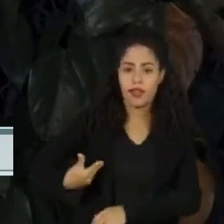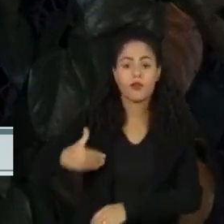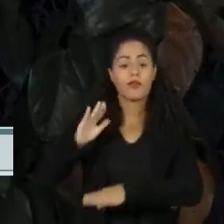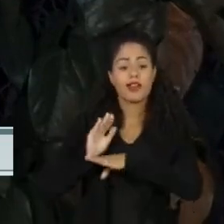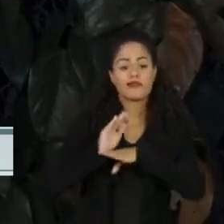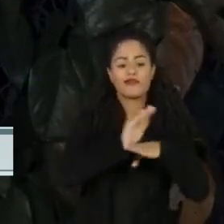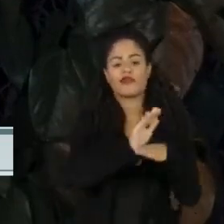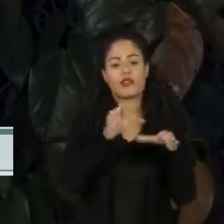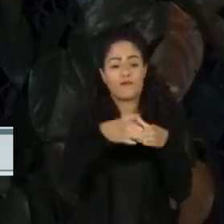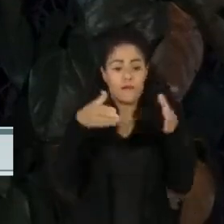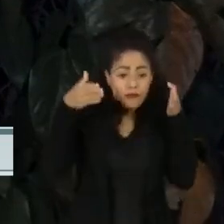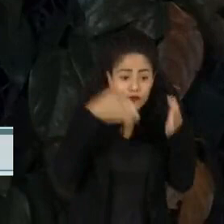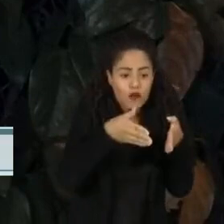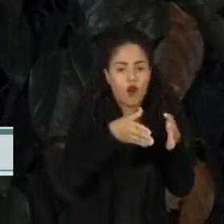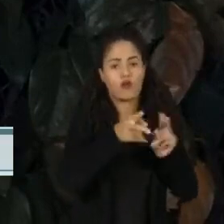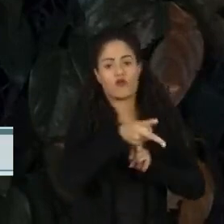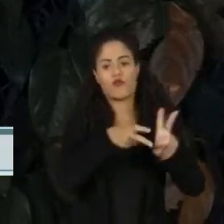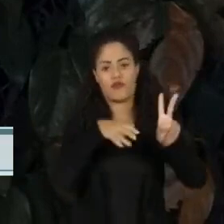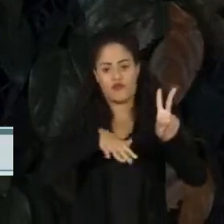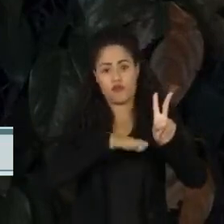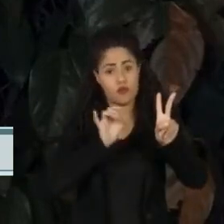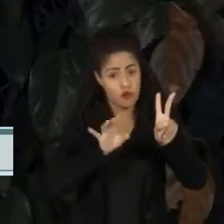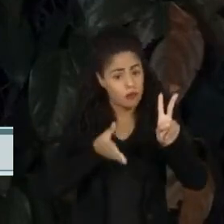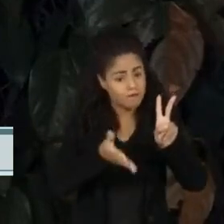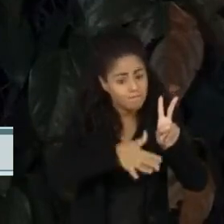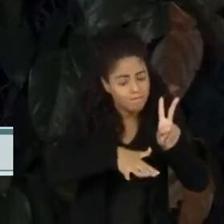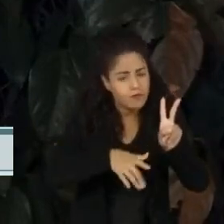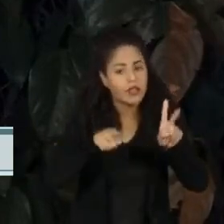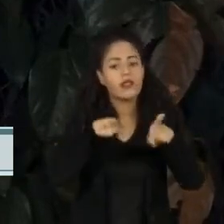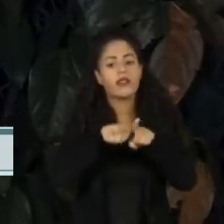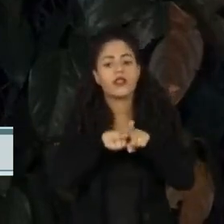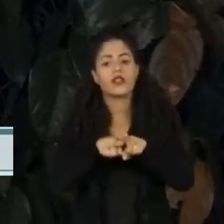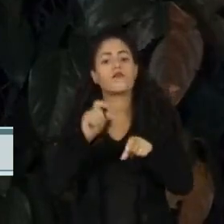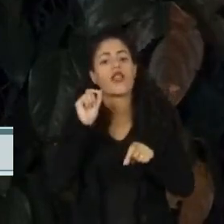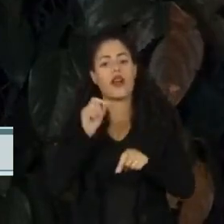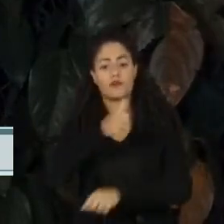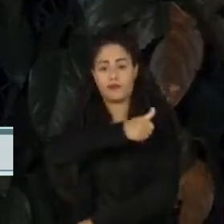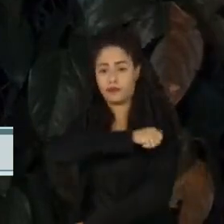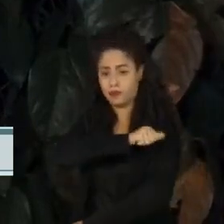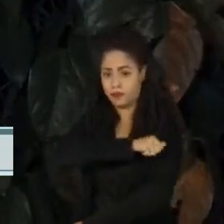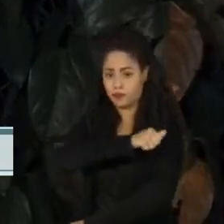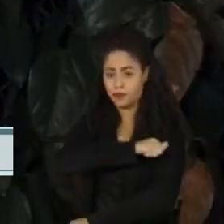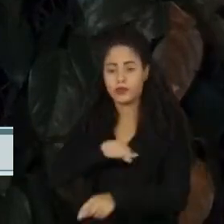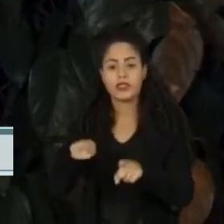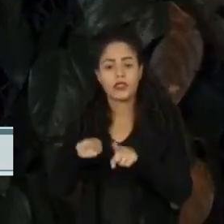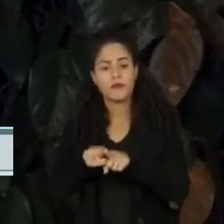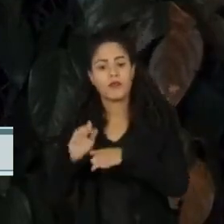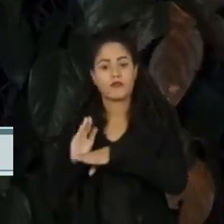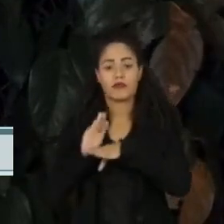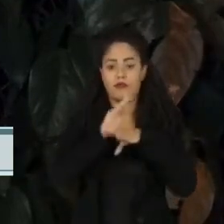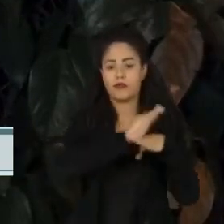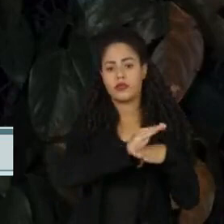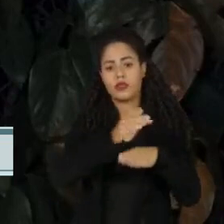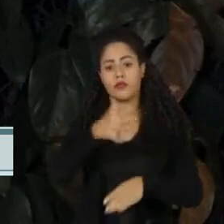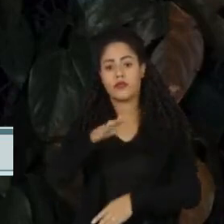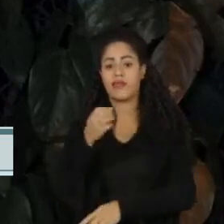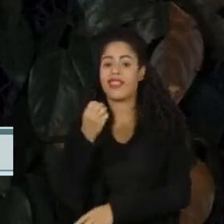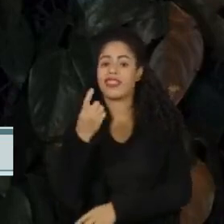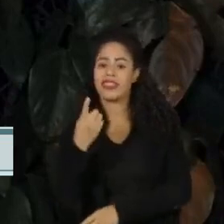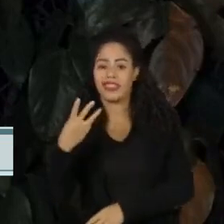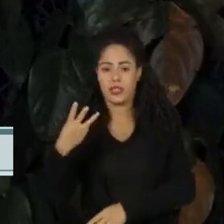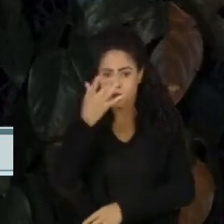exclusivamente aos indígenas. A unidade será transferida do Rio de Janeiro e deve operar com pelo menos 13